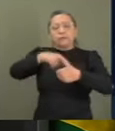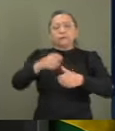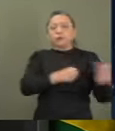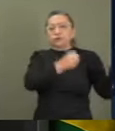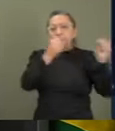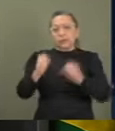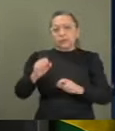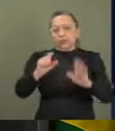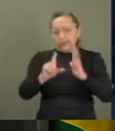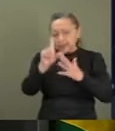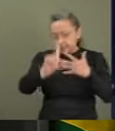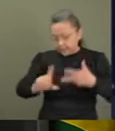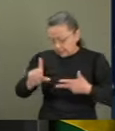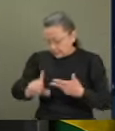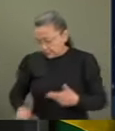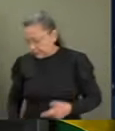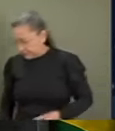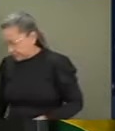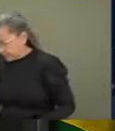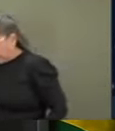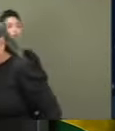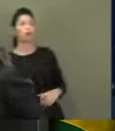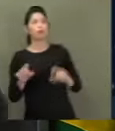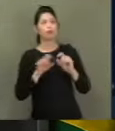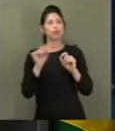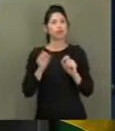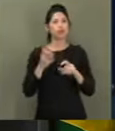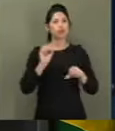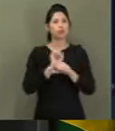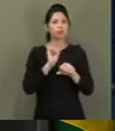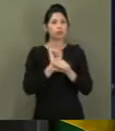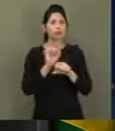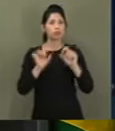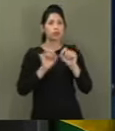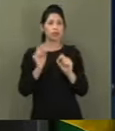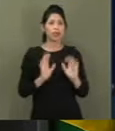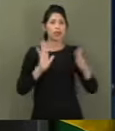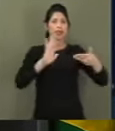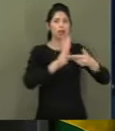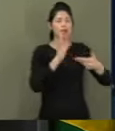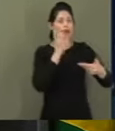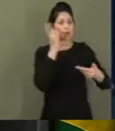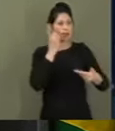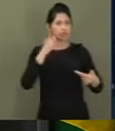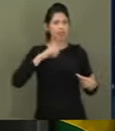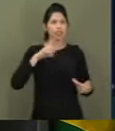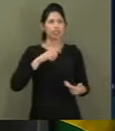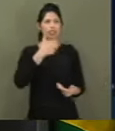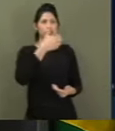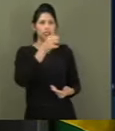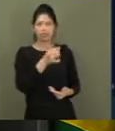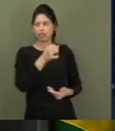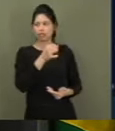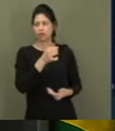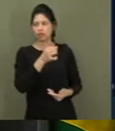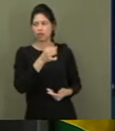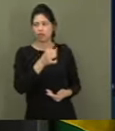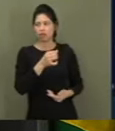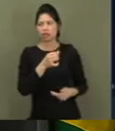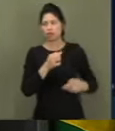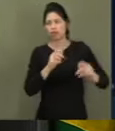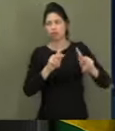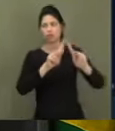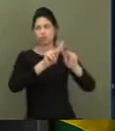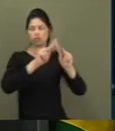legislativo. O que se espera de uma Câmara com 19 vereadores. Uma vez que é muito limitado o